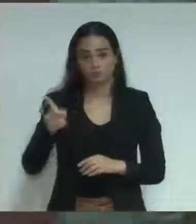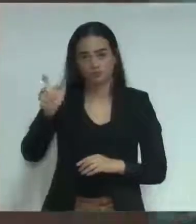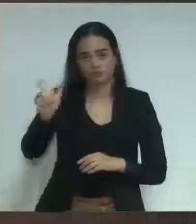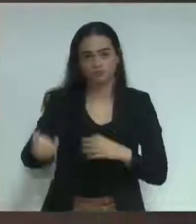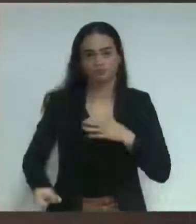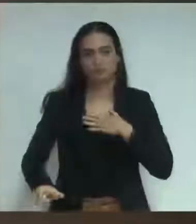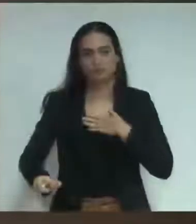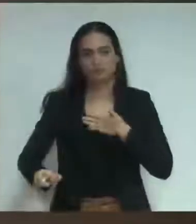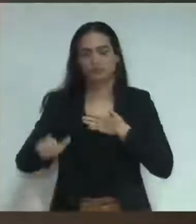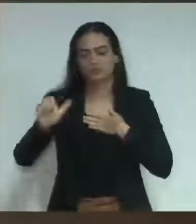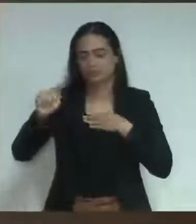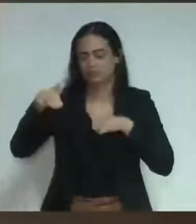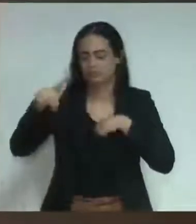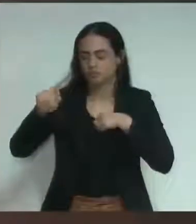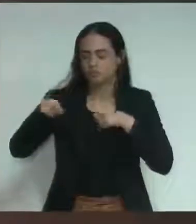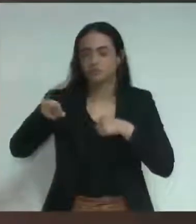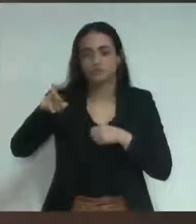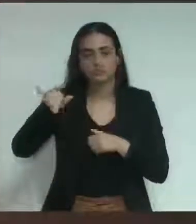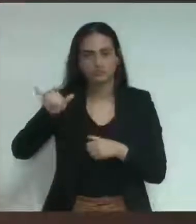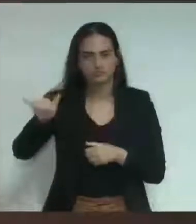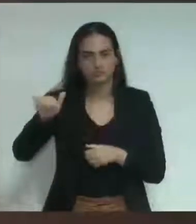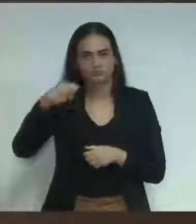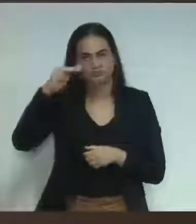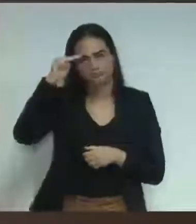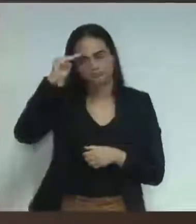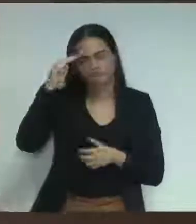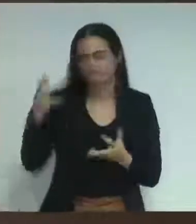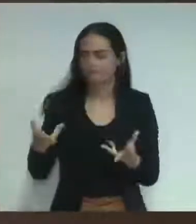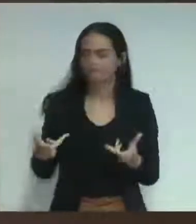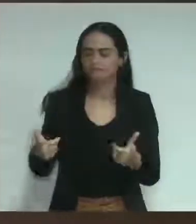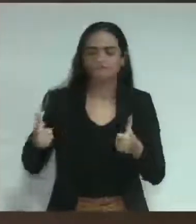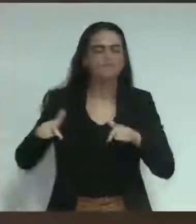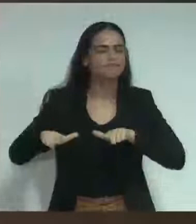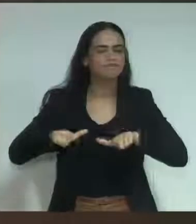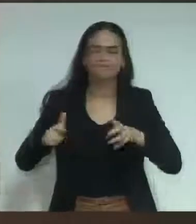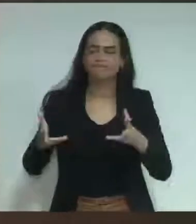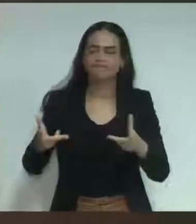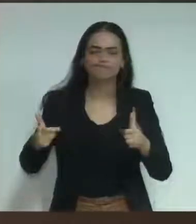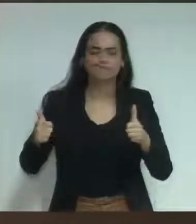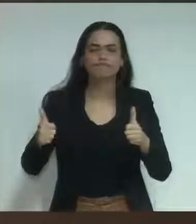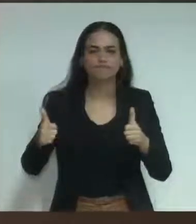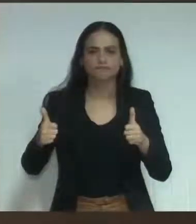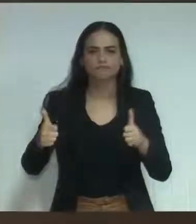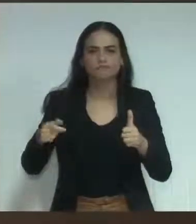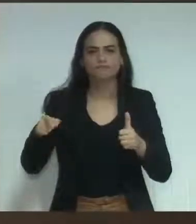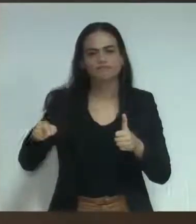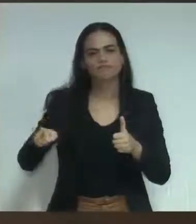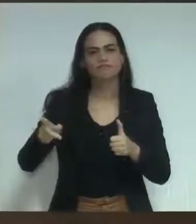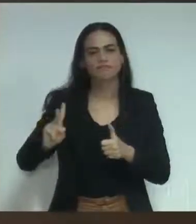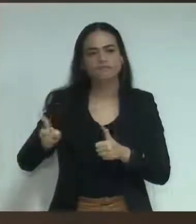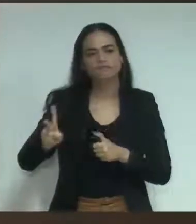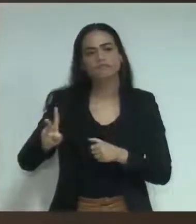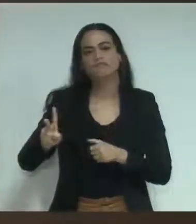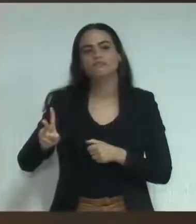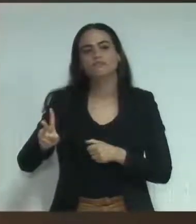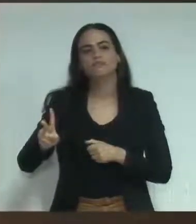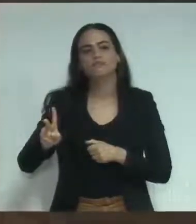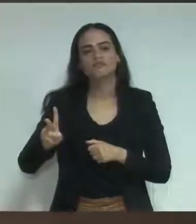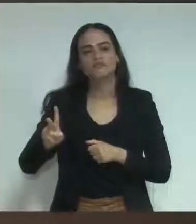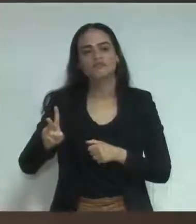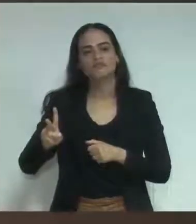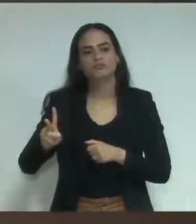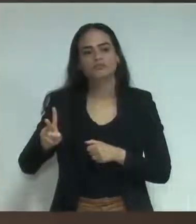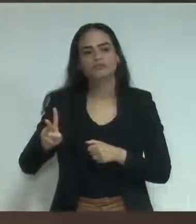sempre presente, a Mauri, pelo brilhante trabalho que faz no comando dos escoteiros, não só desse agrupamento